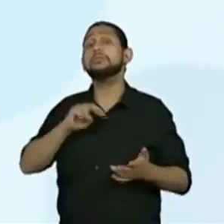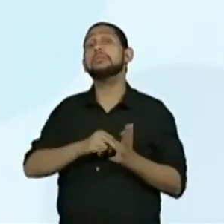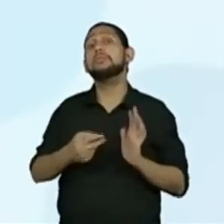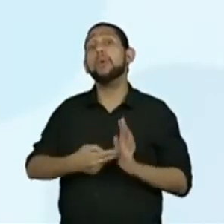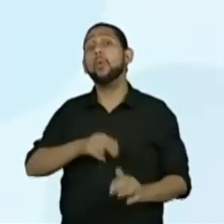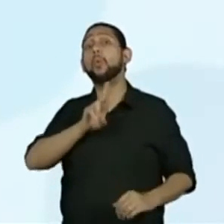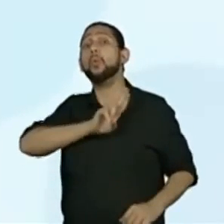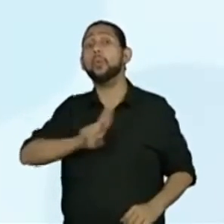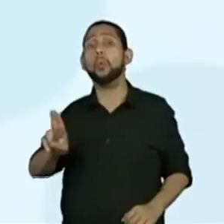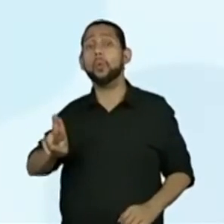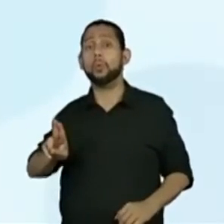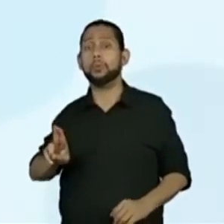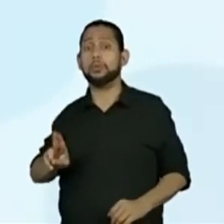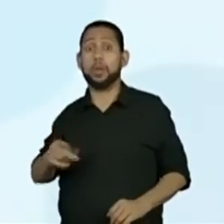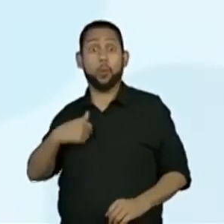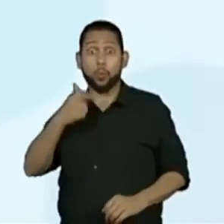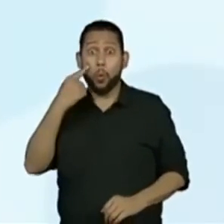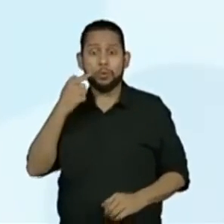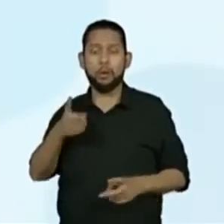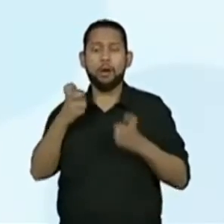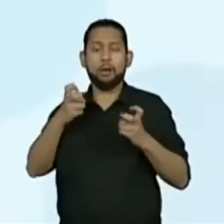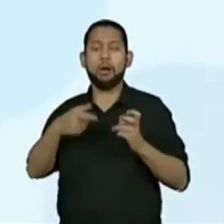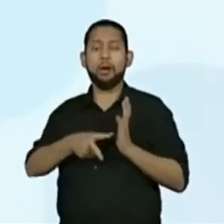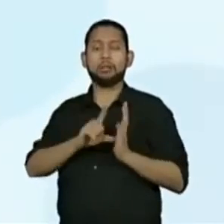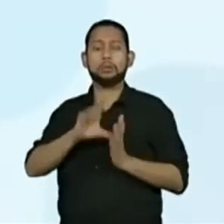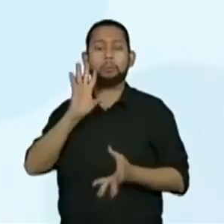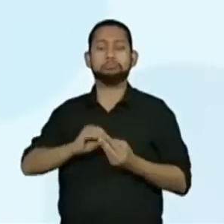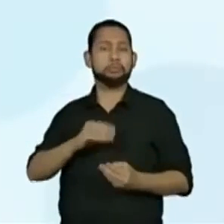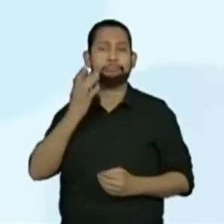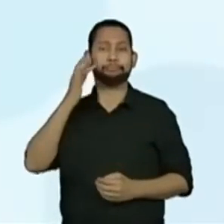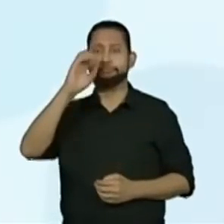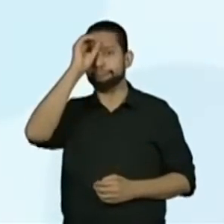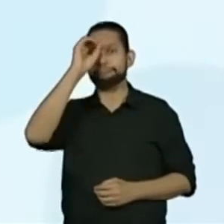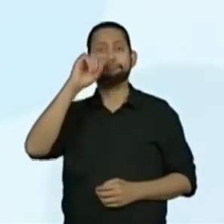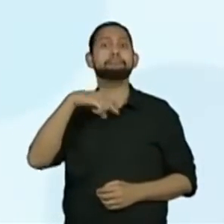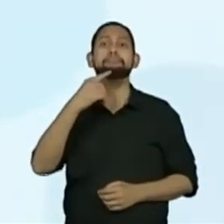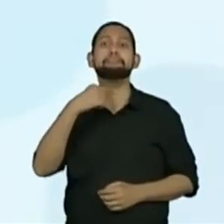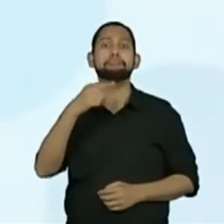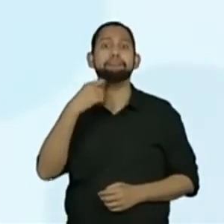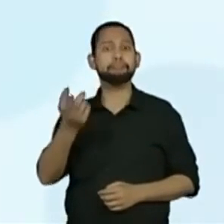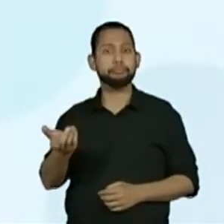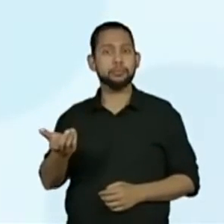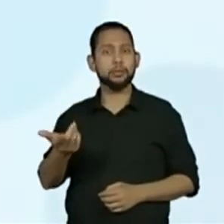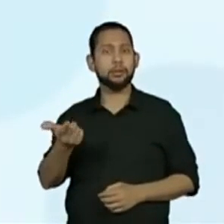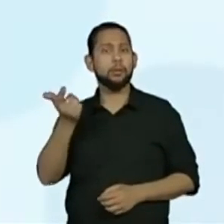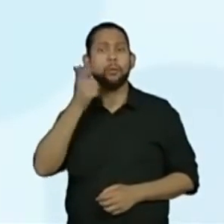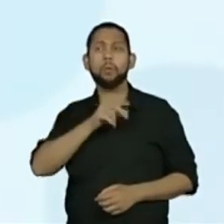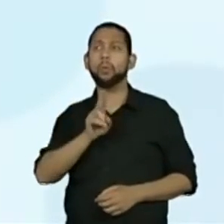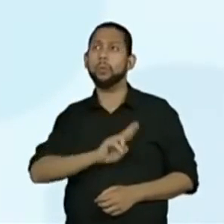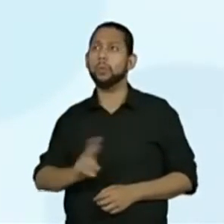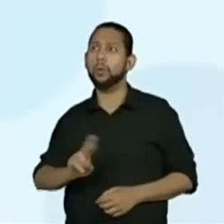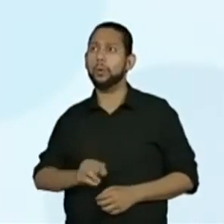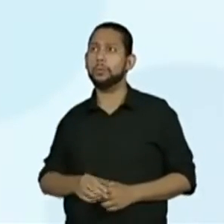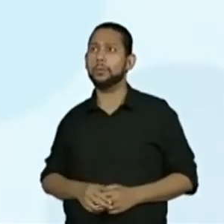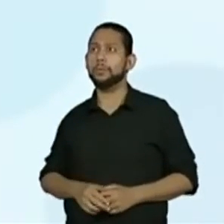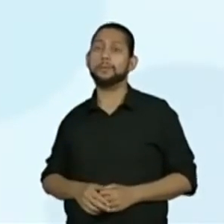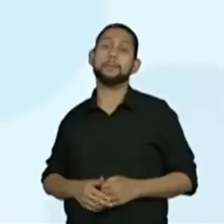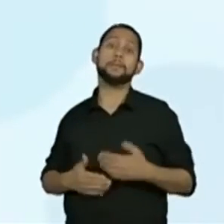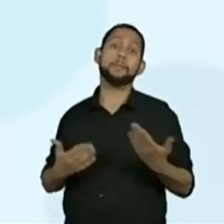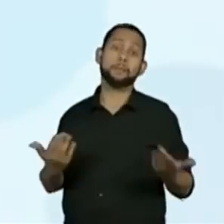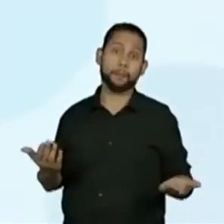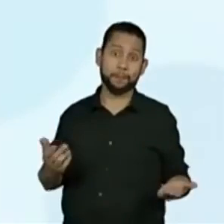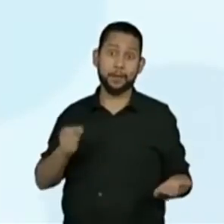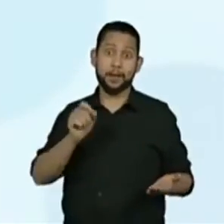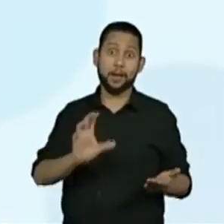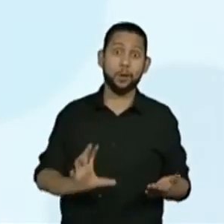A gente não pode prever, qual é o nome dele? Professora Renata, que seria o evento aleatório